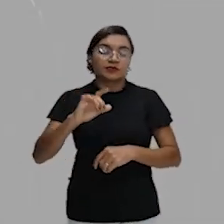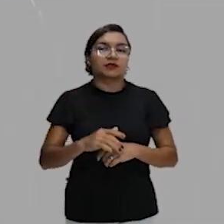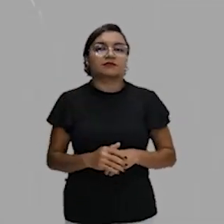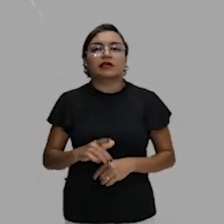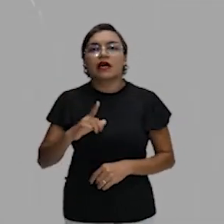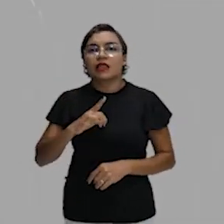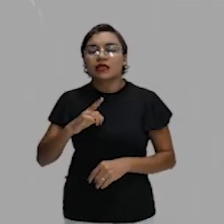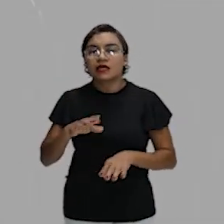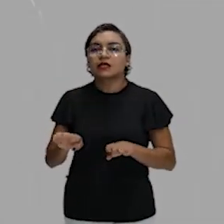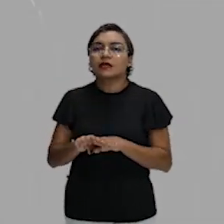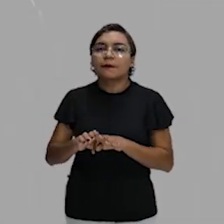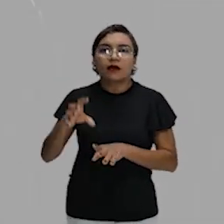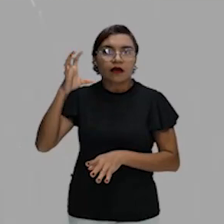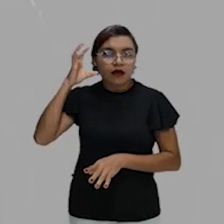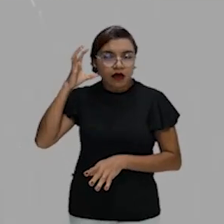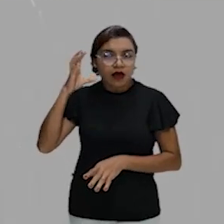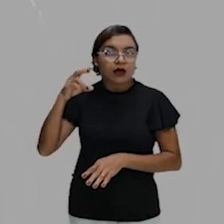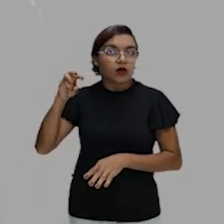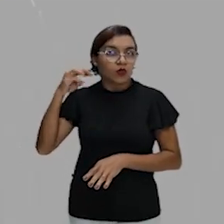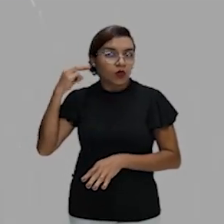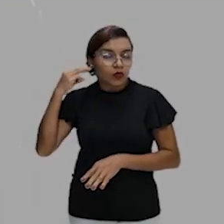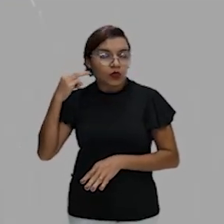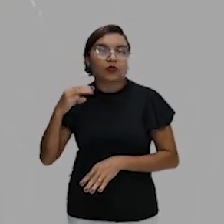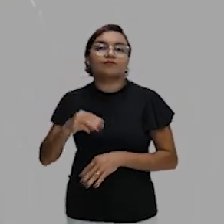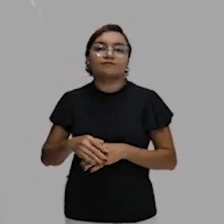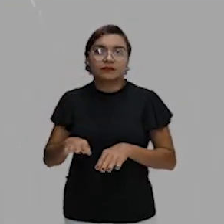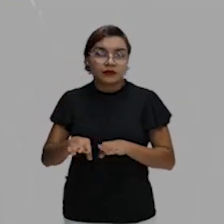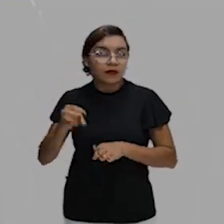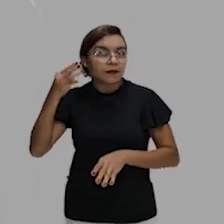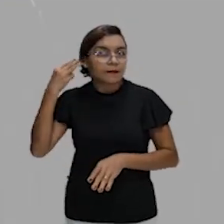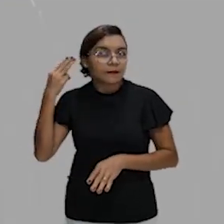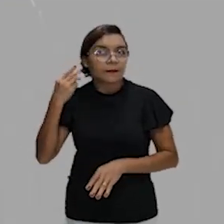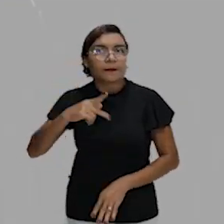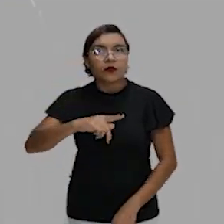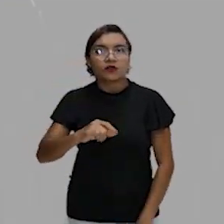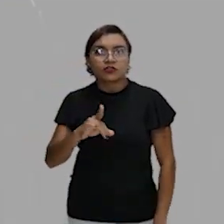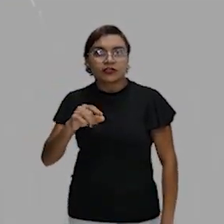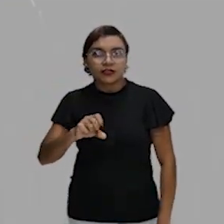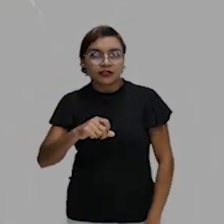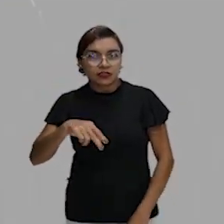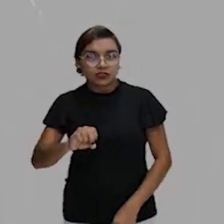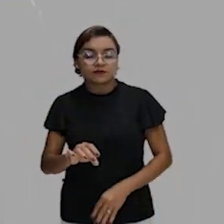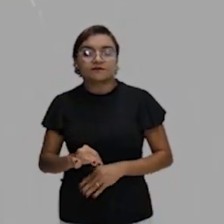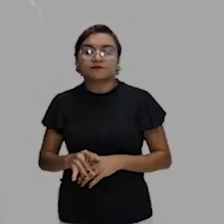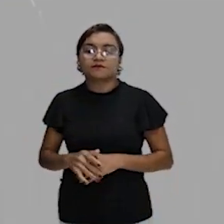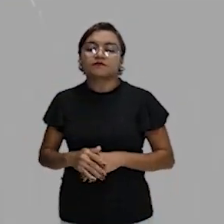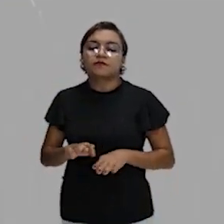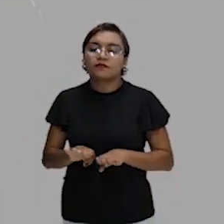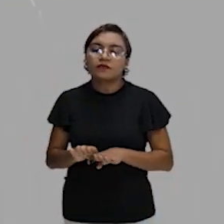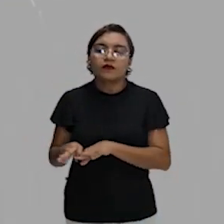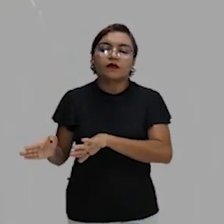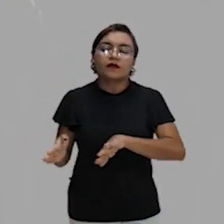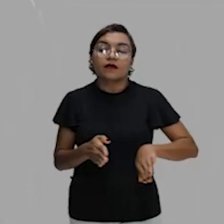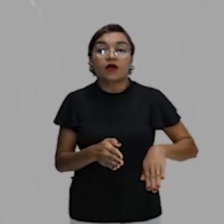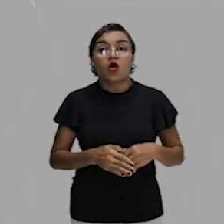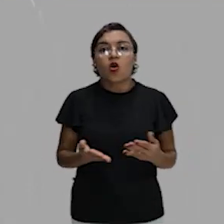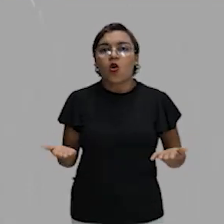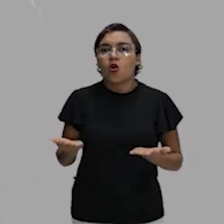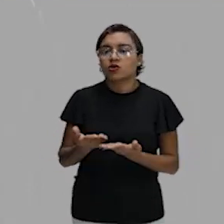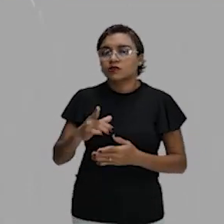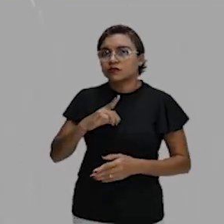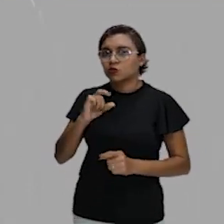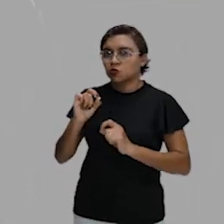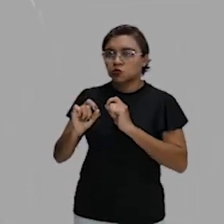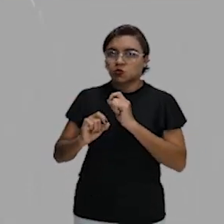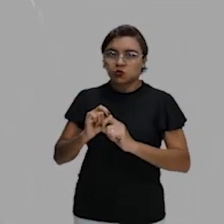Tem podcast também na Rádio Timbira. A gente está aí para te ajudar. Beleza? E galera, hoje nós vamos começar